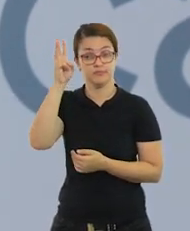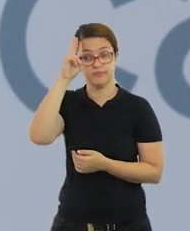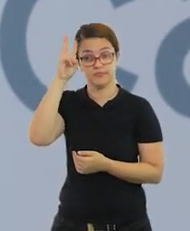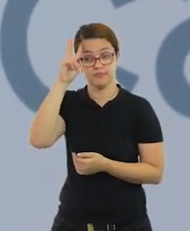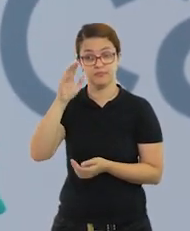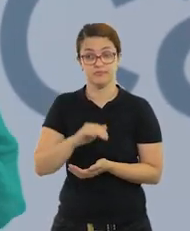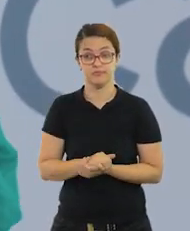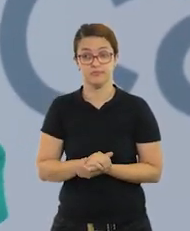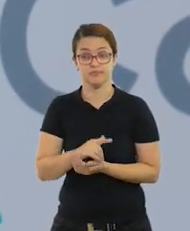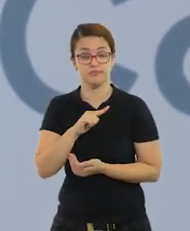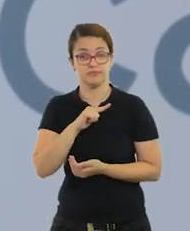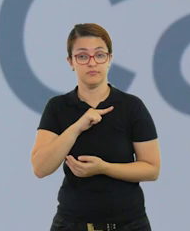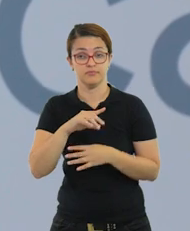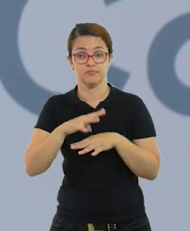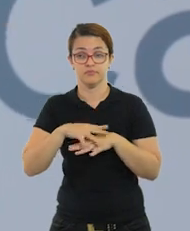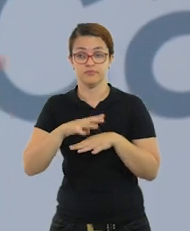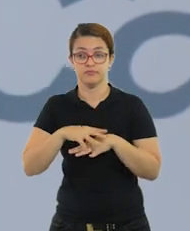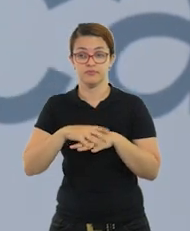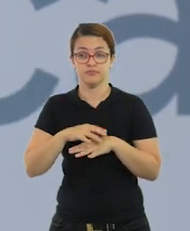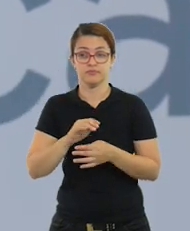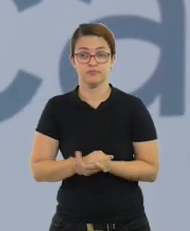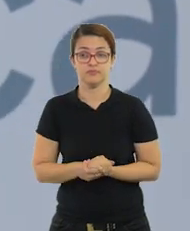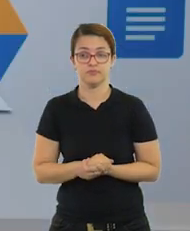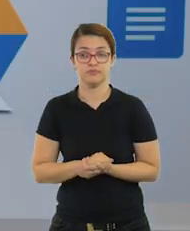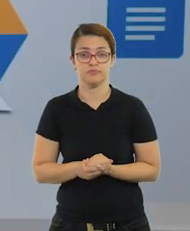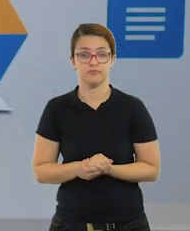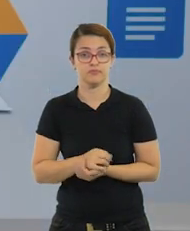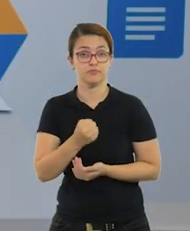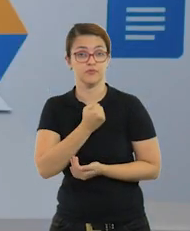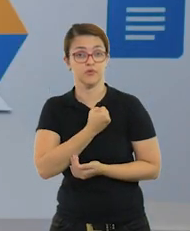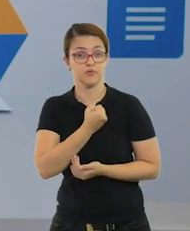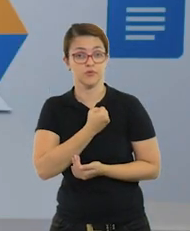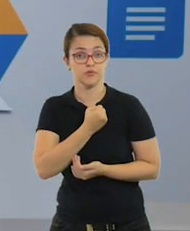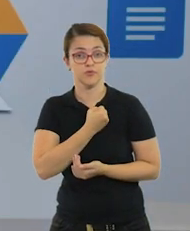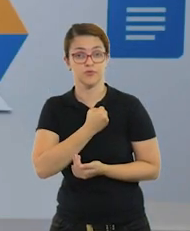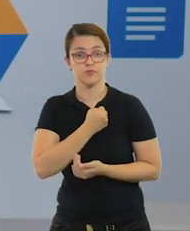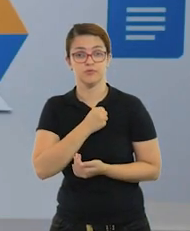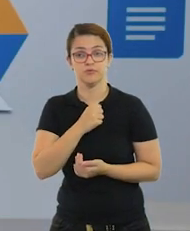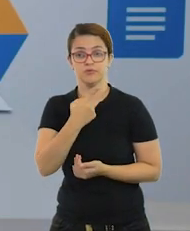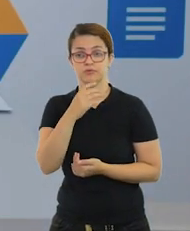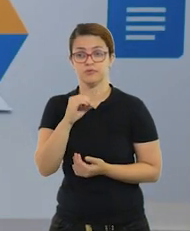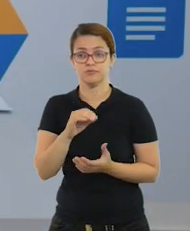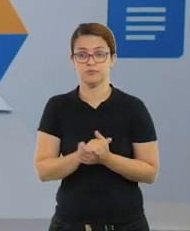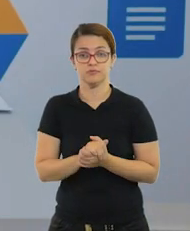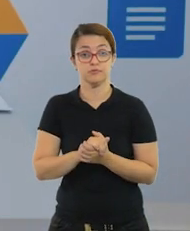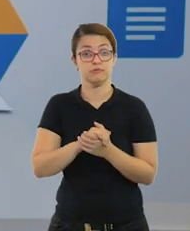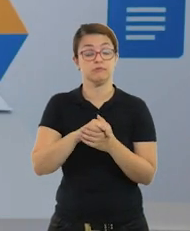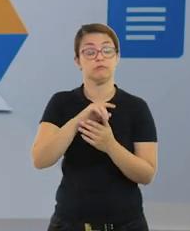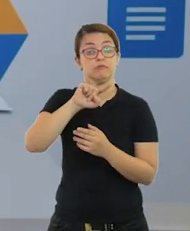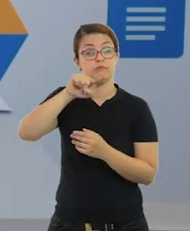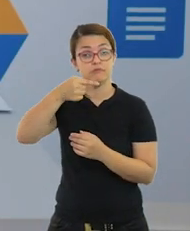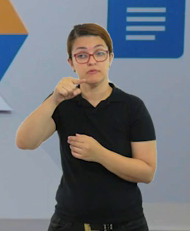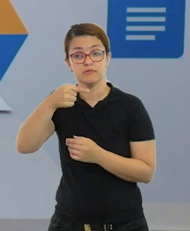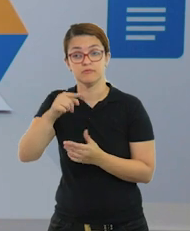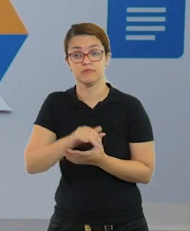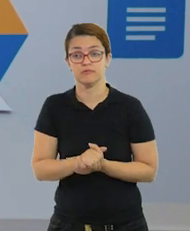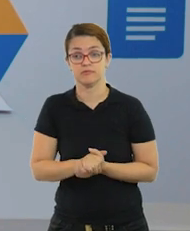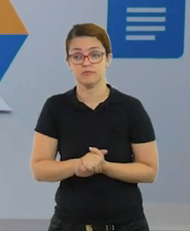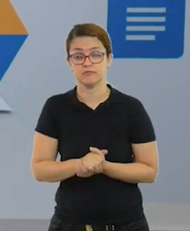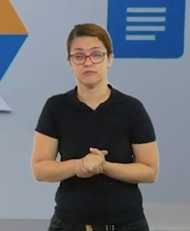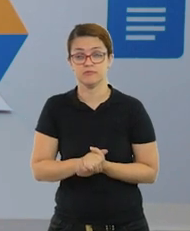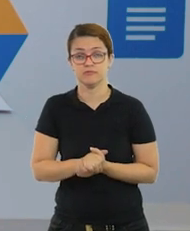lá para terça-feira. Nós temos matemática, onde nós vamos ver os números decimais e o uso da vírgula.